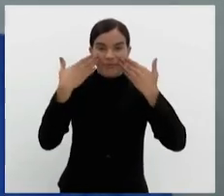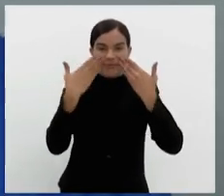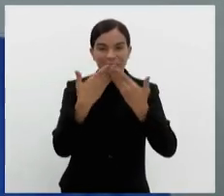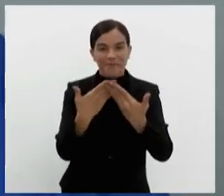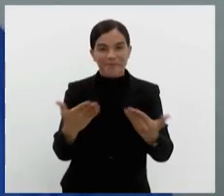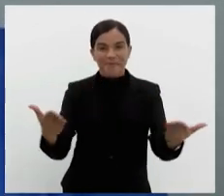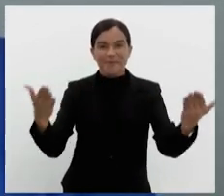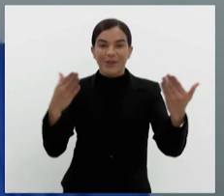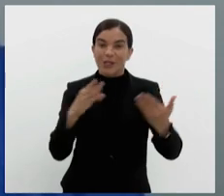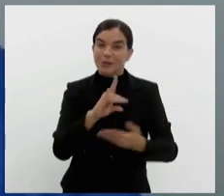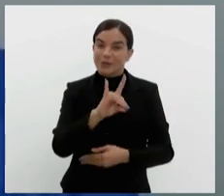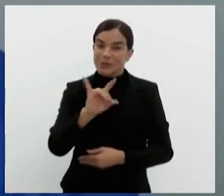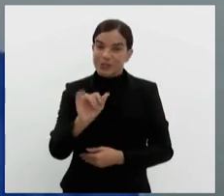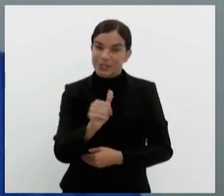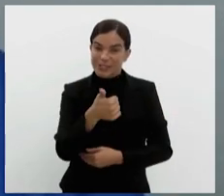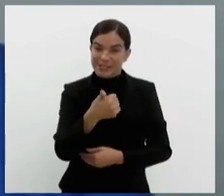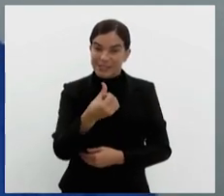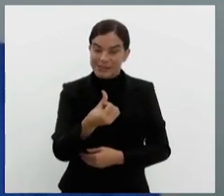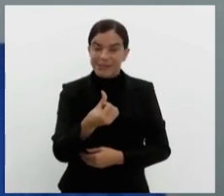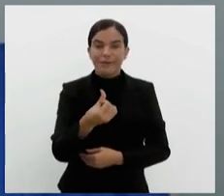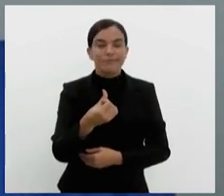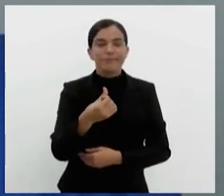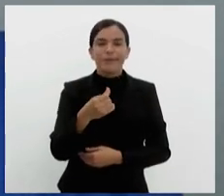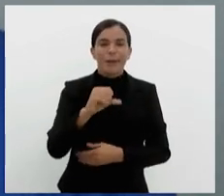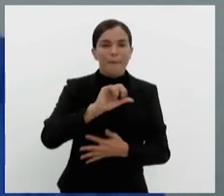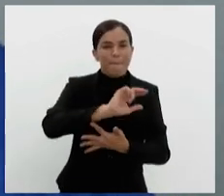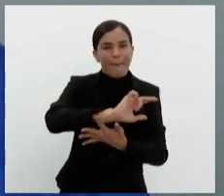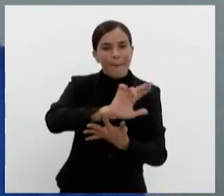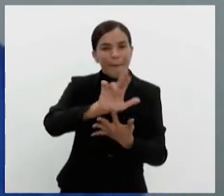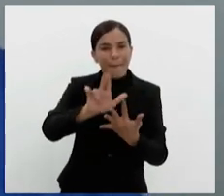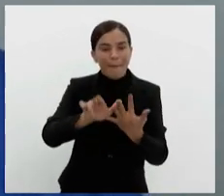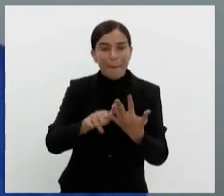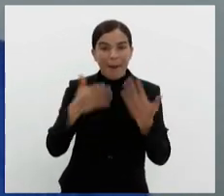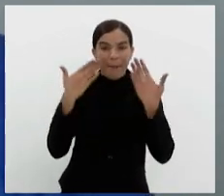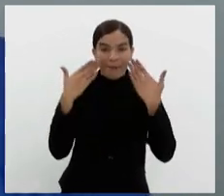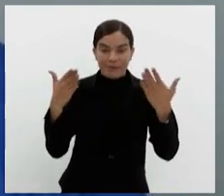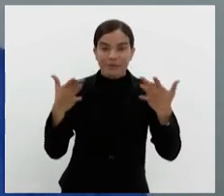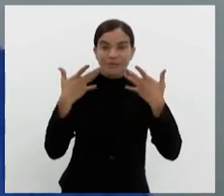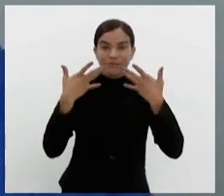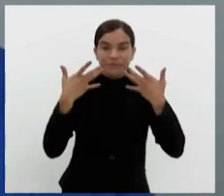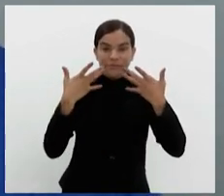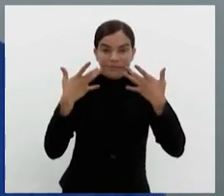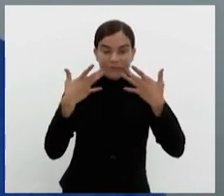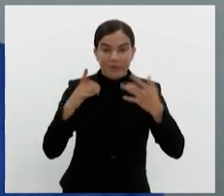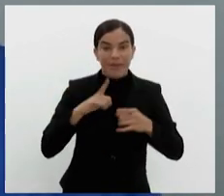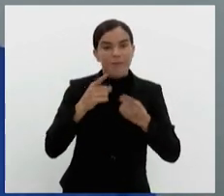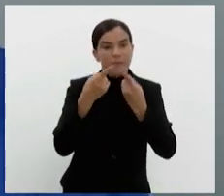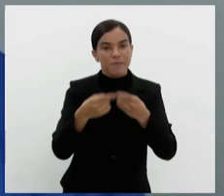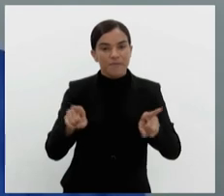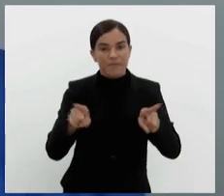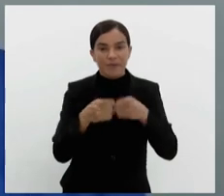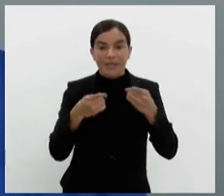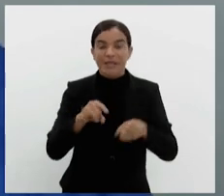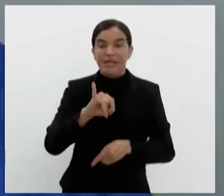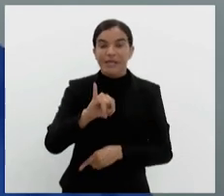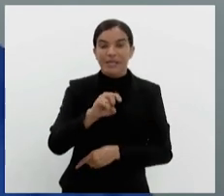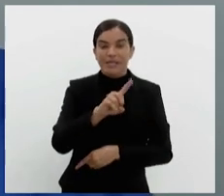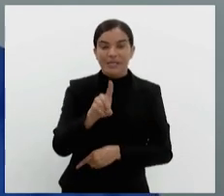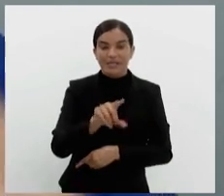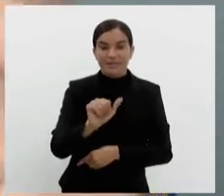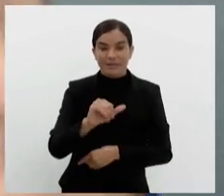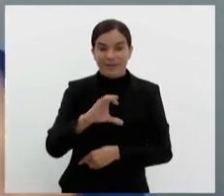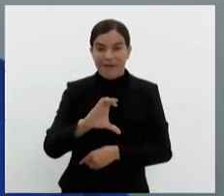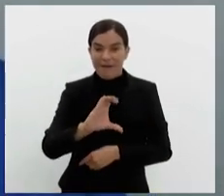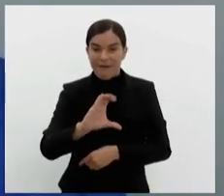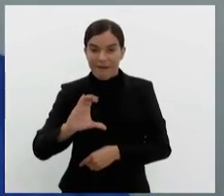nesta data, sua temporada de clássicos no Teatro Municipal. Teremos o maestro Isaac regendo obras de Weber